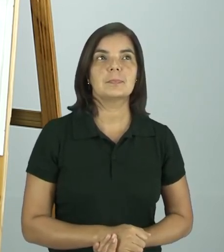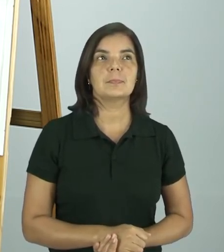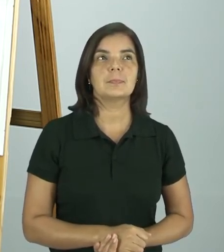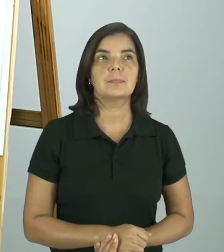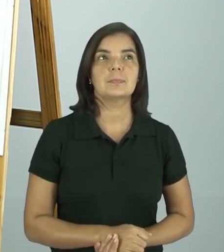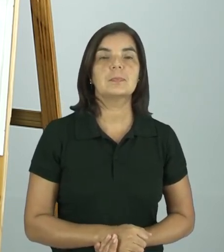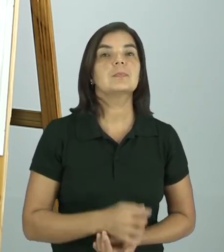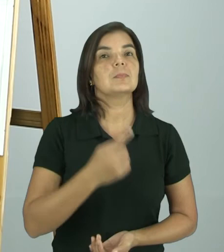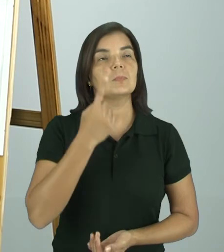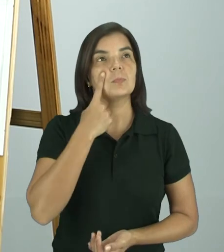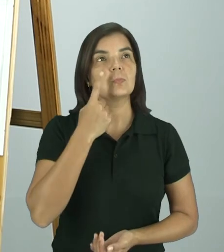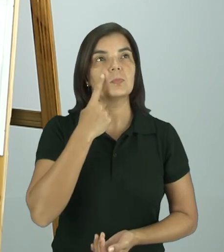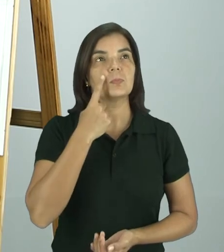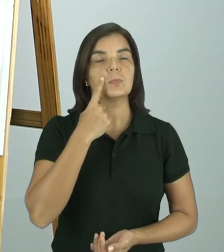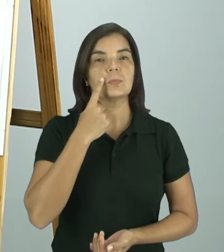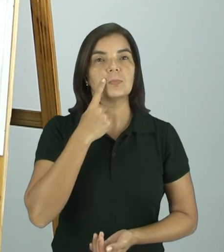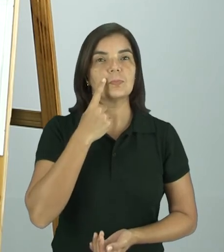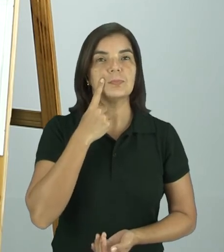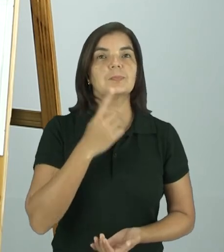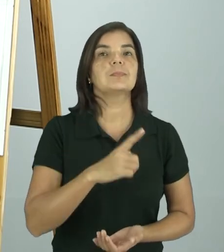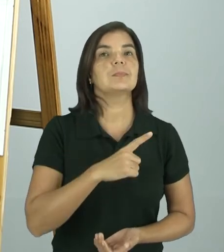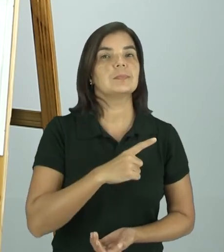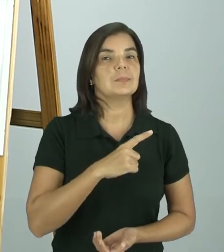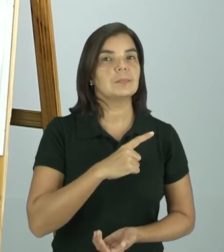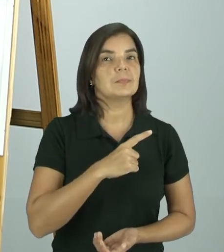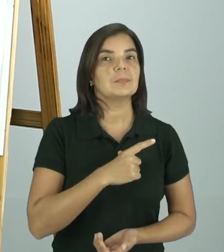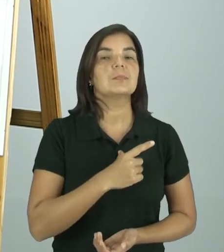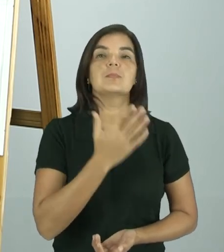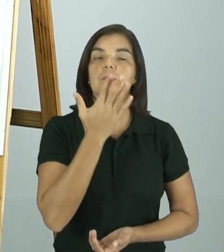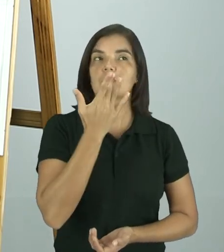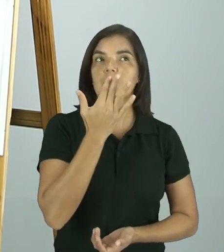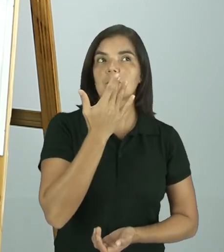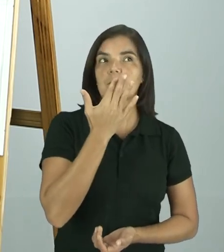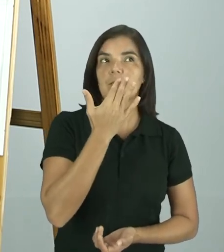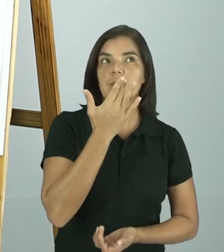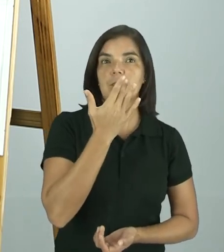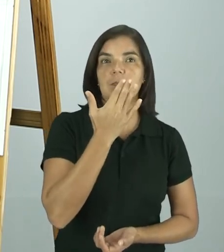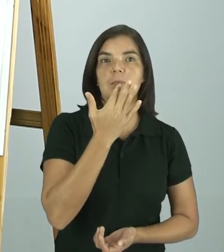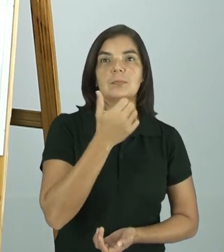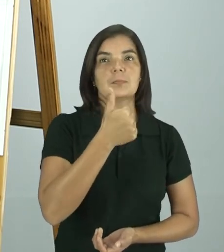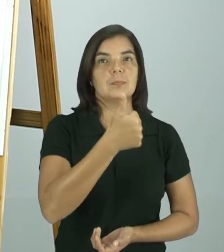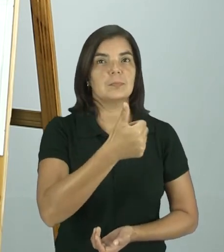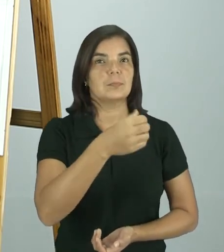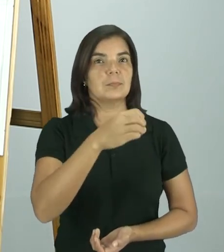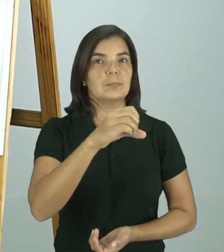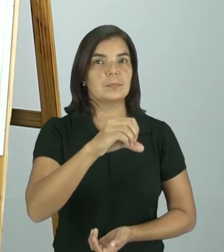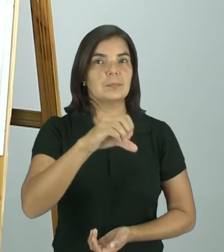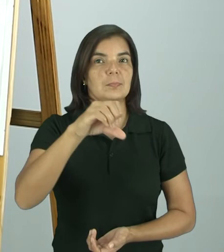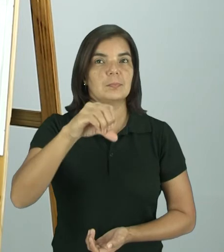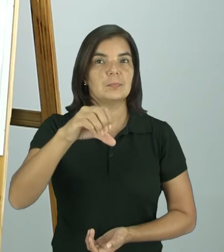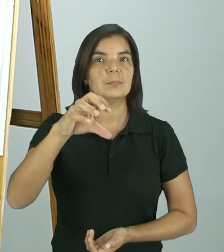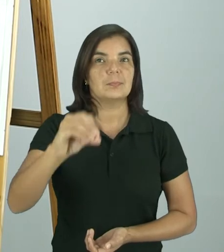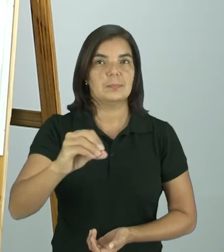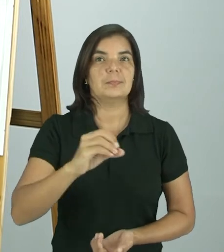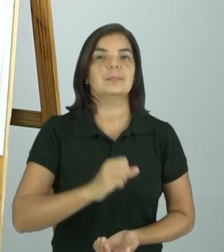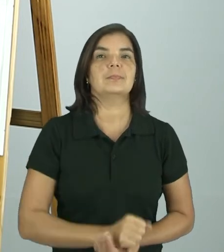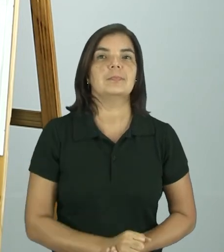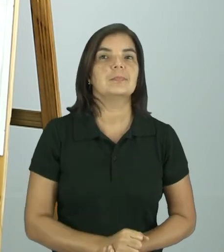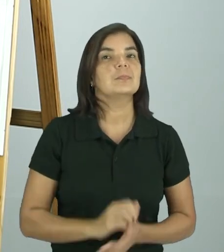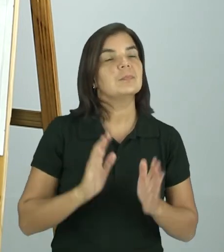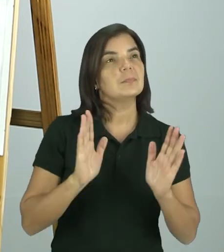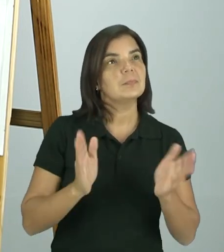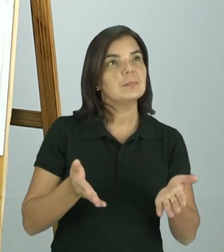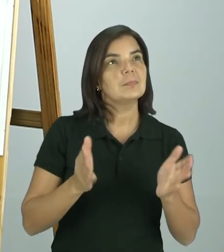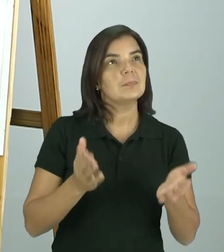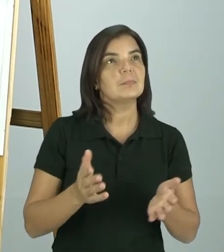Então, observe esta daqui. Já tem já a imagem colorida, porque já é em 1990. Já